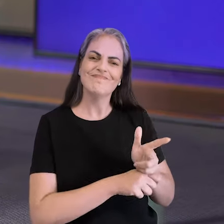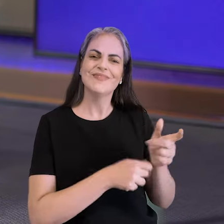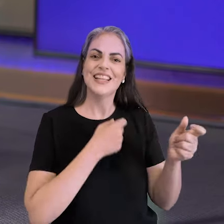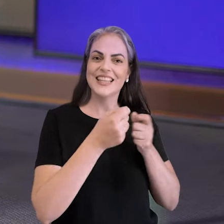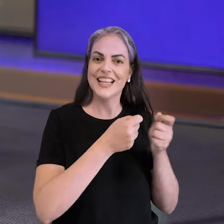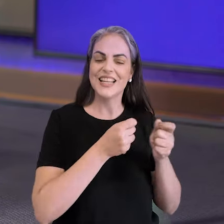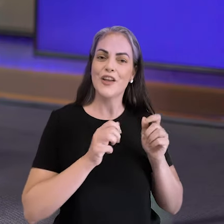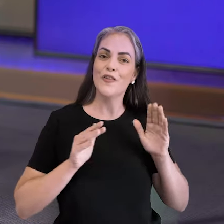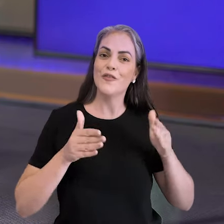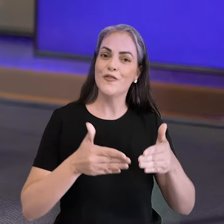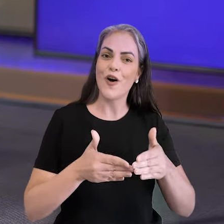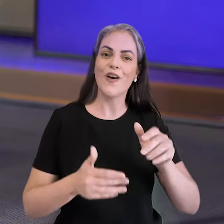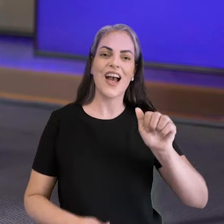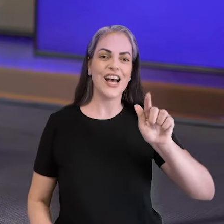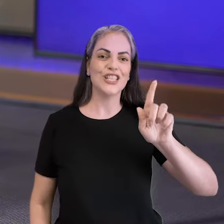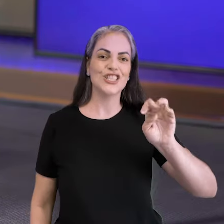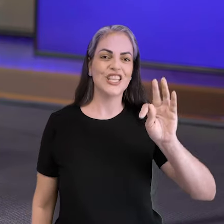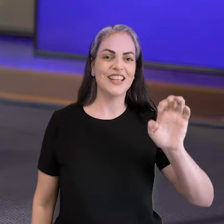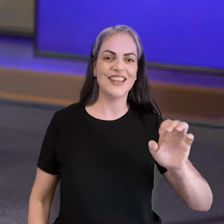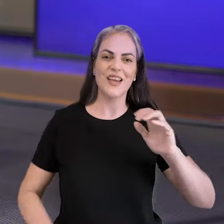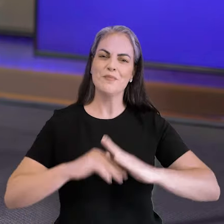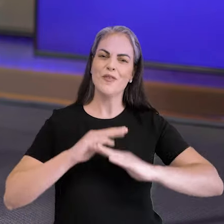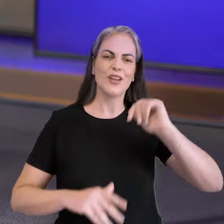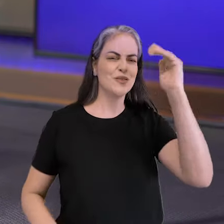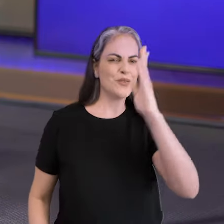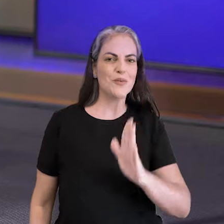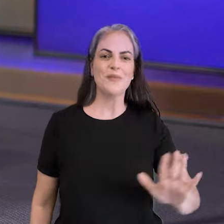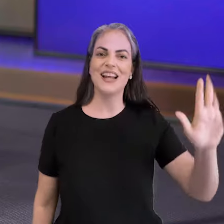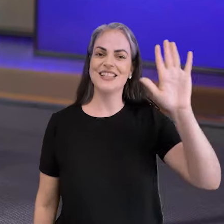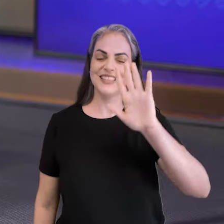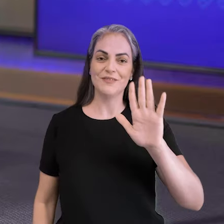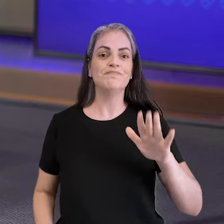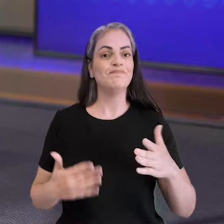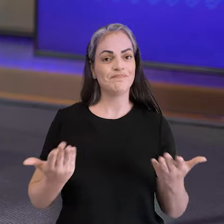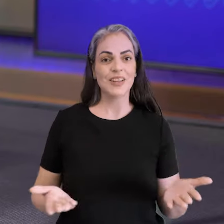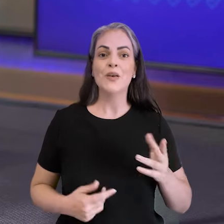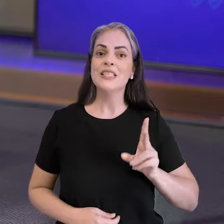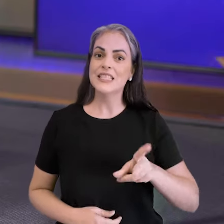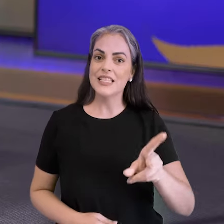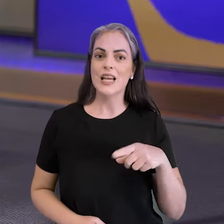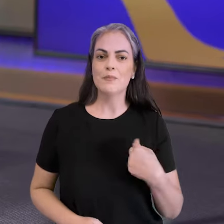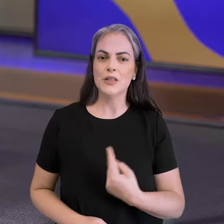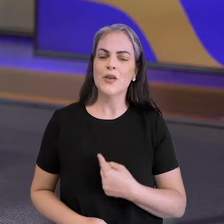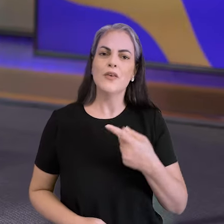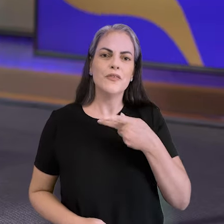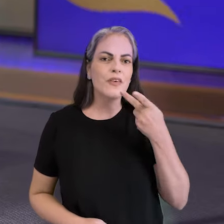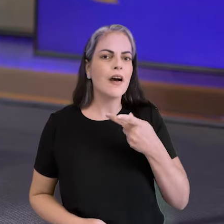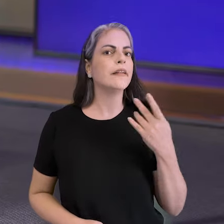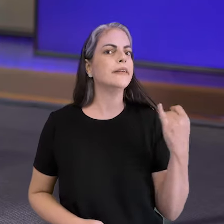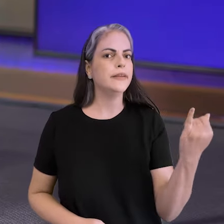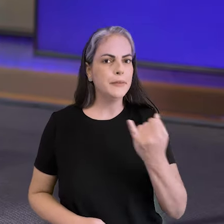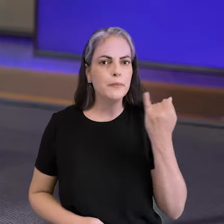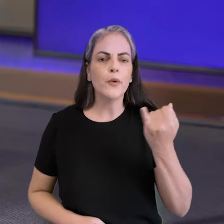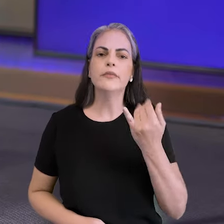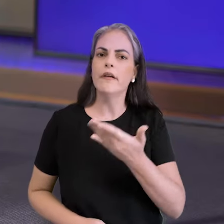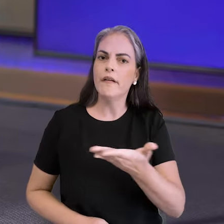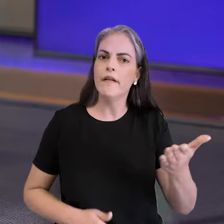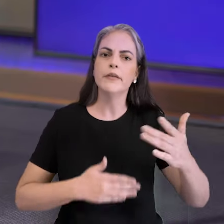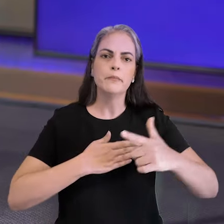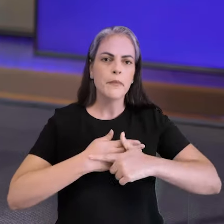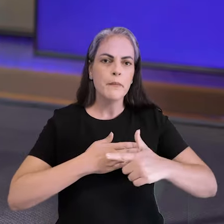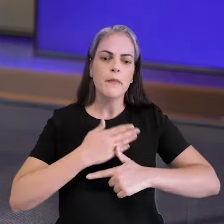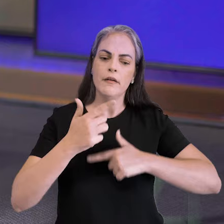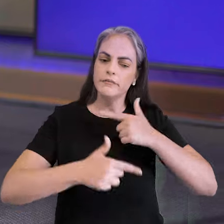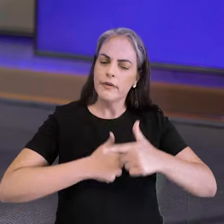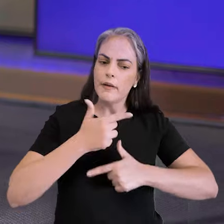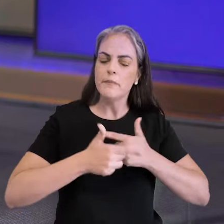dedicado a agentes de todo o Brasil. Em todos os episódios, nós temos falado sobre o papel essencial que os agentes têm na